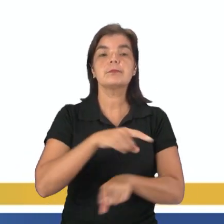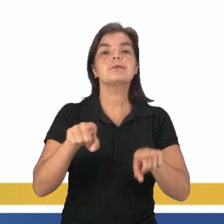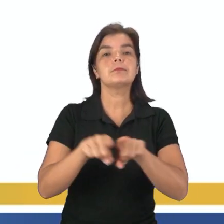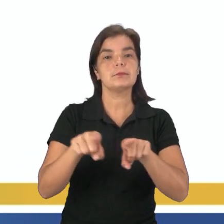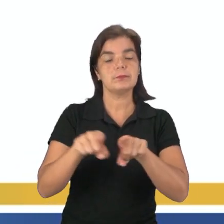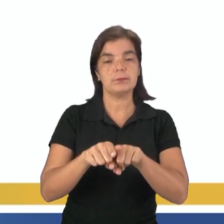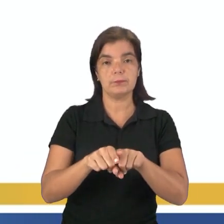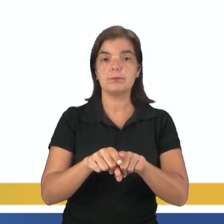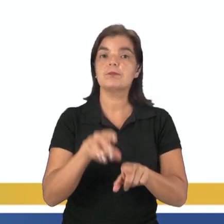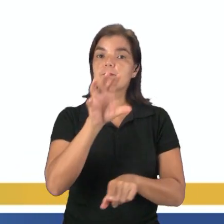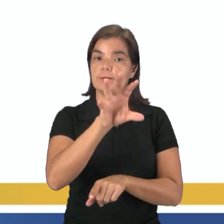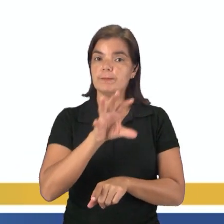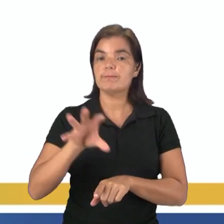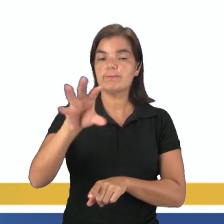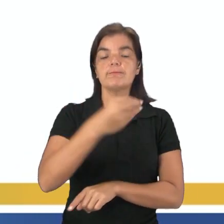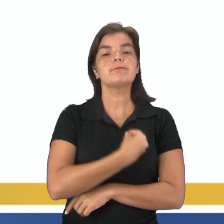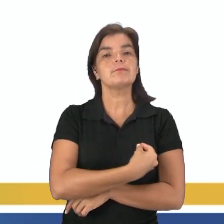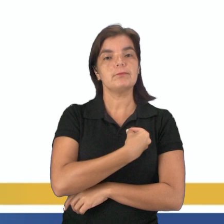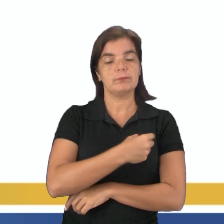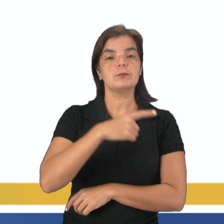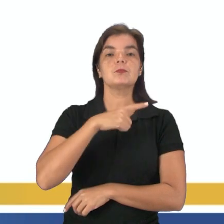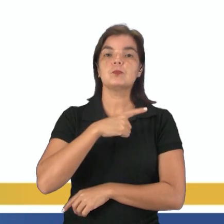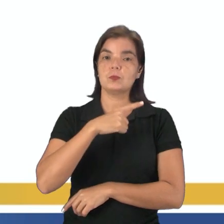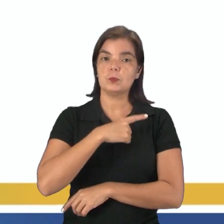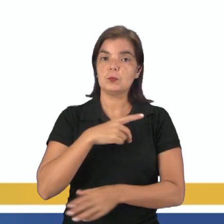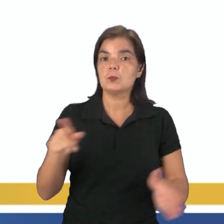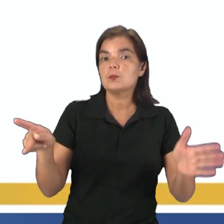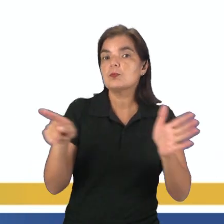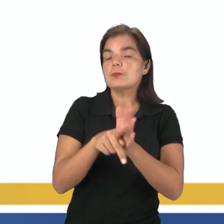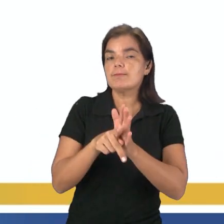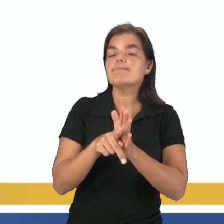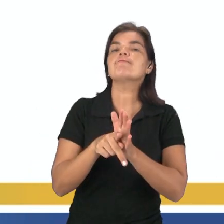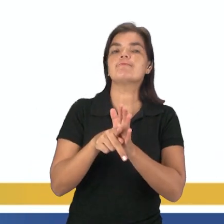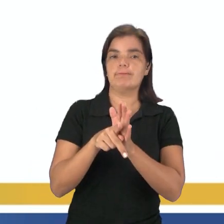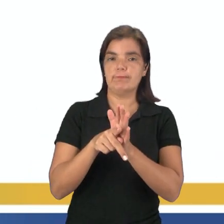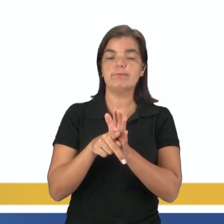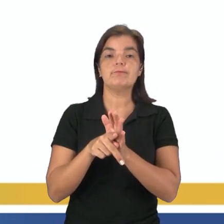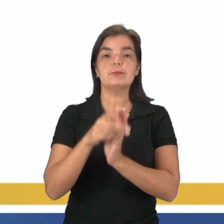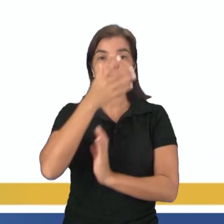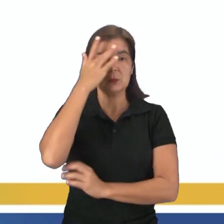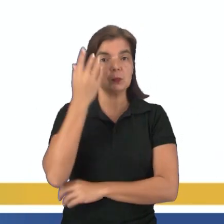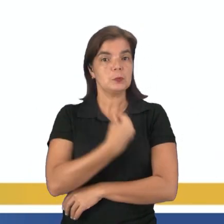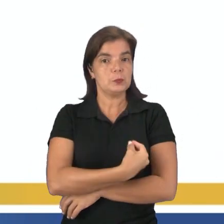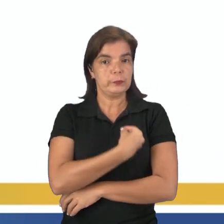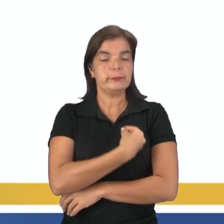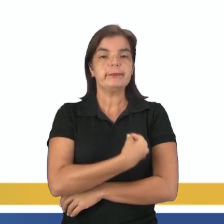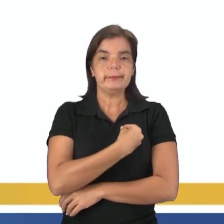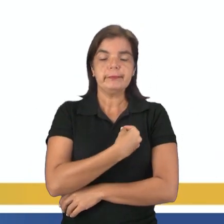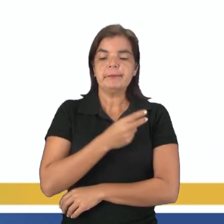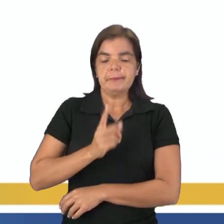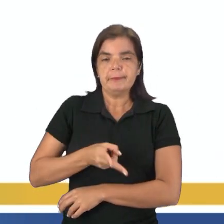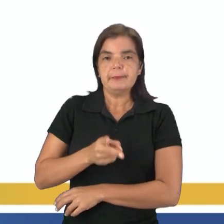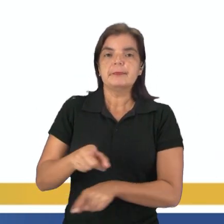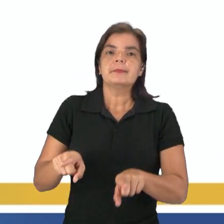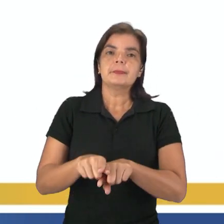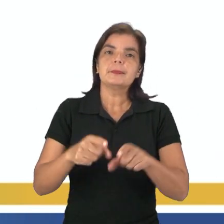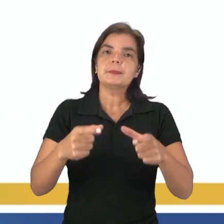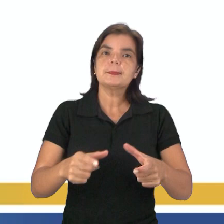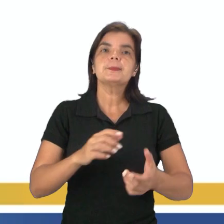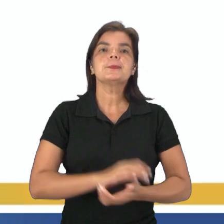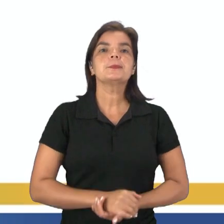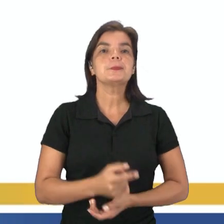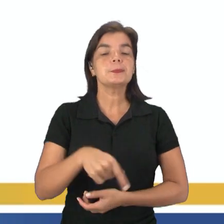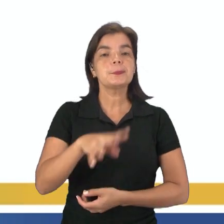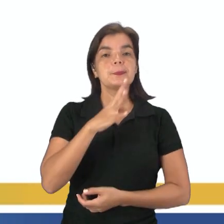são as regiões habitadas do planeta, porque possuem as condições propícias para que o ser vivo possa estar naquele devido local. Então,